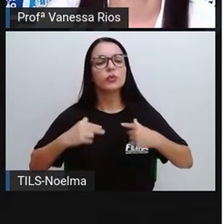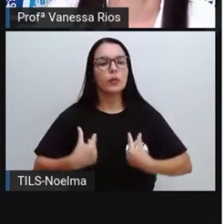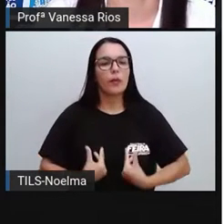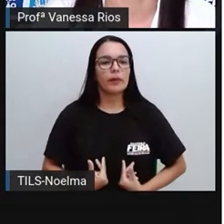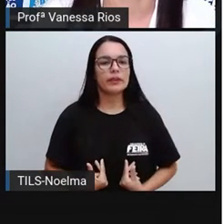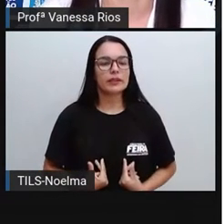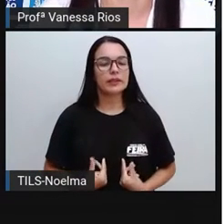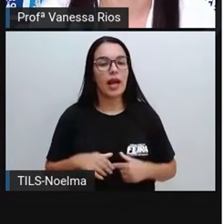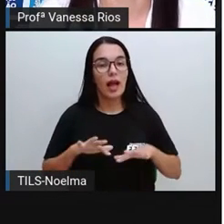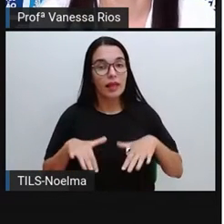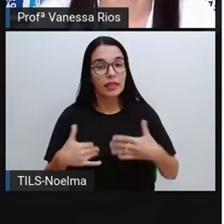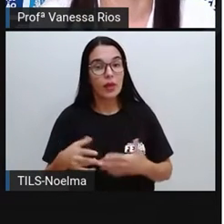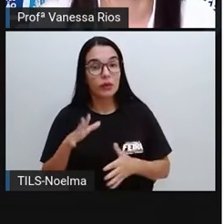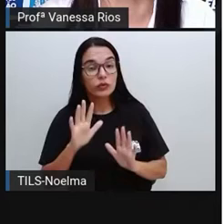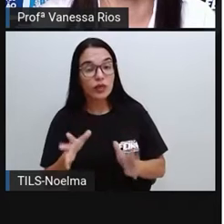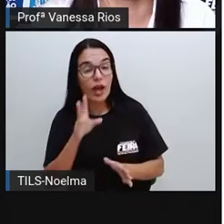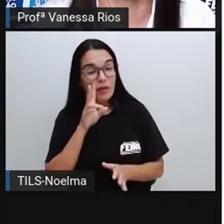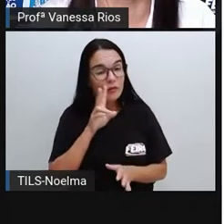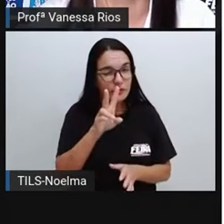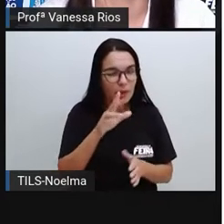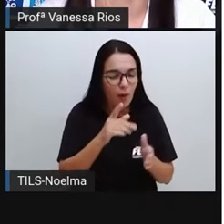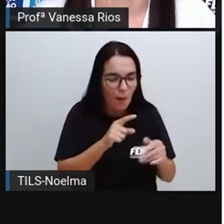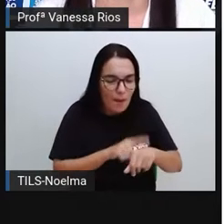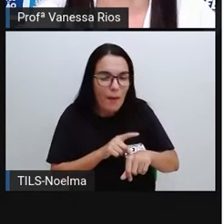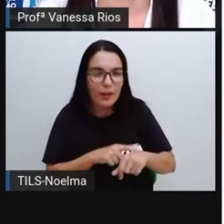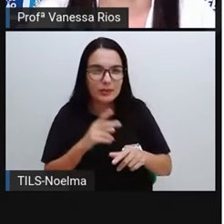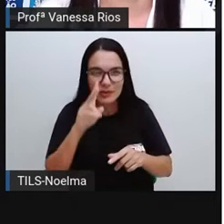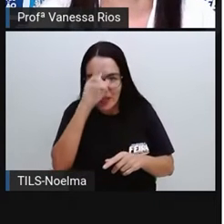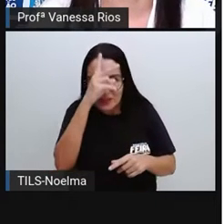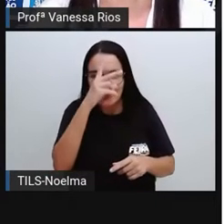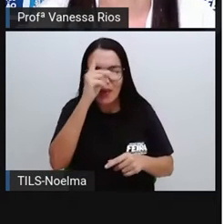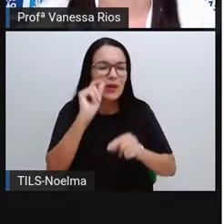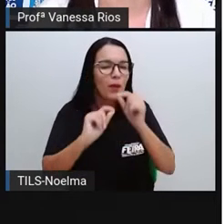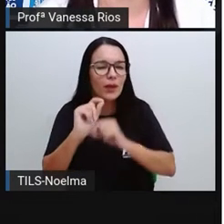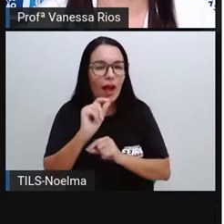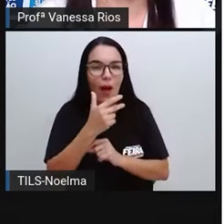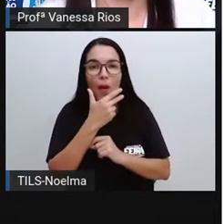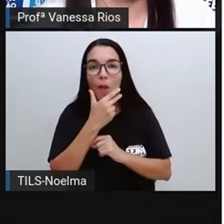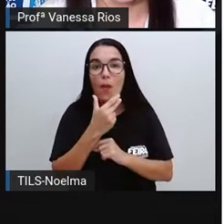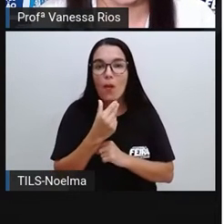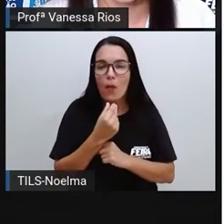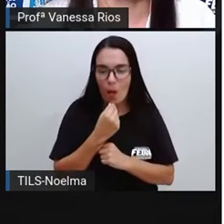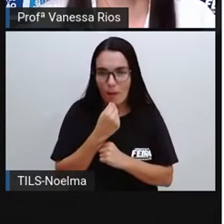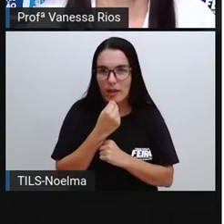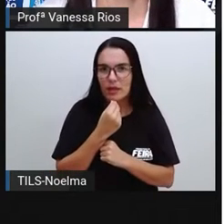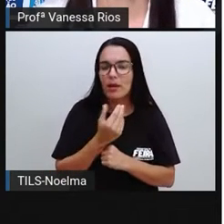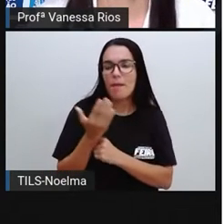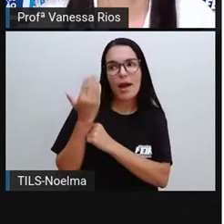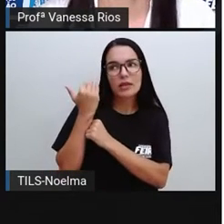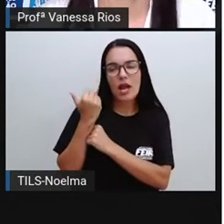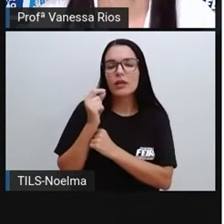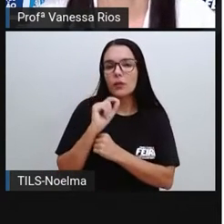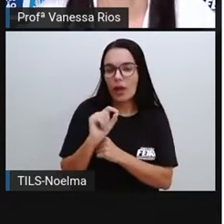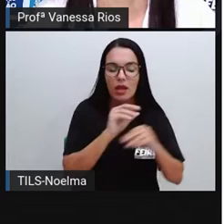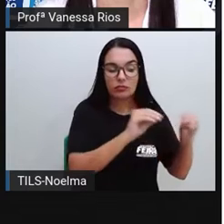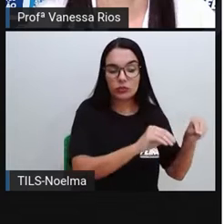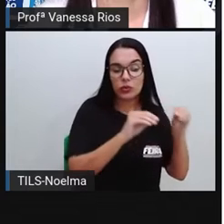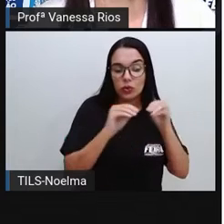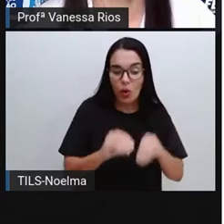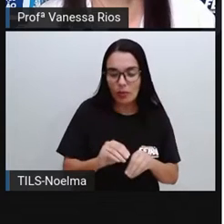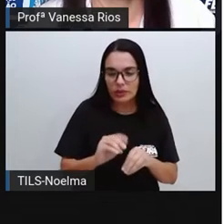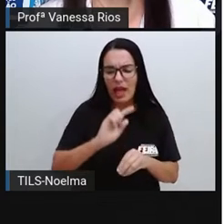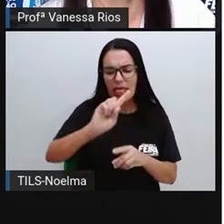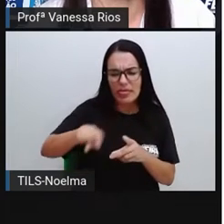percebeu que num certo momento da história, o homem e o ser humano era nômade e que, a partir de um